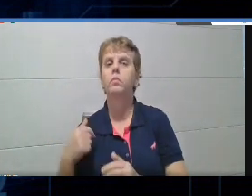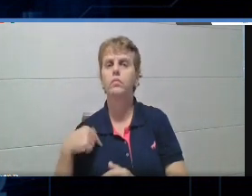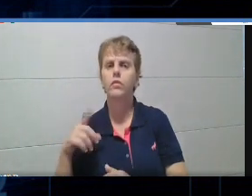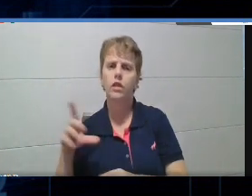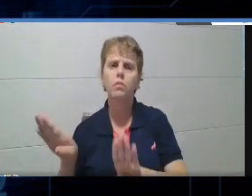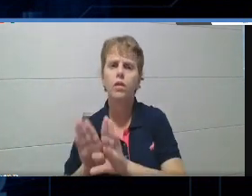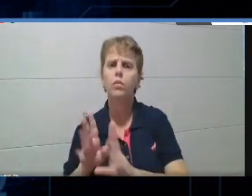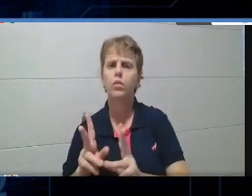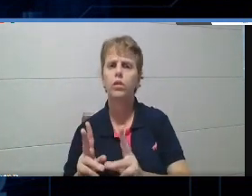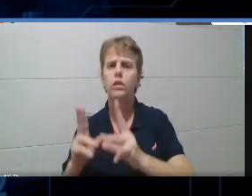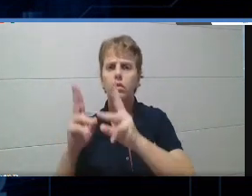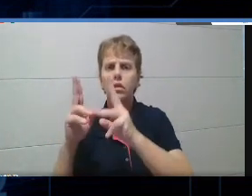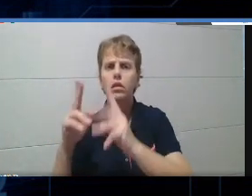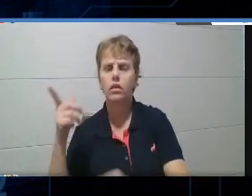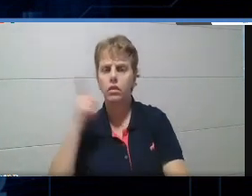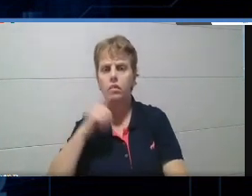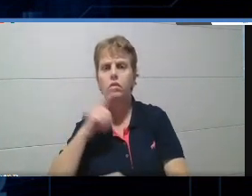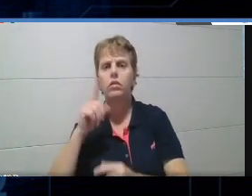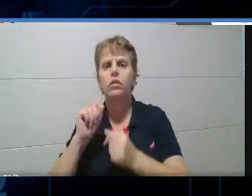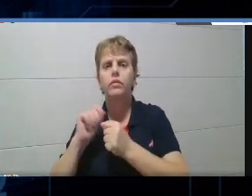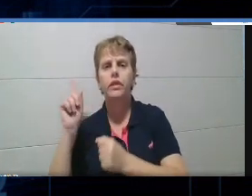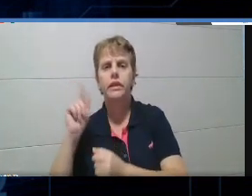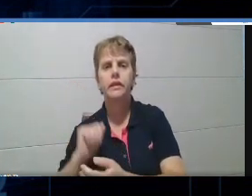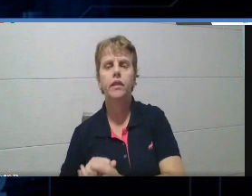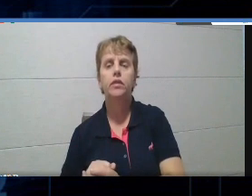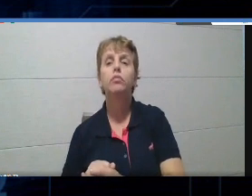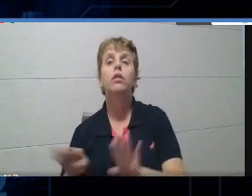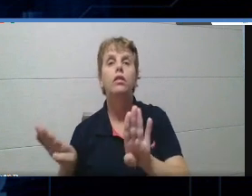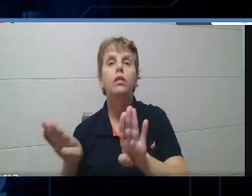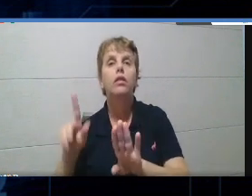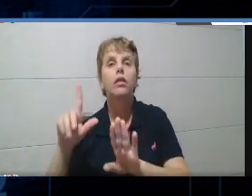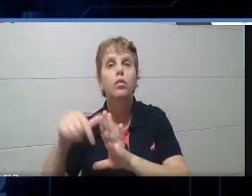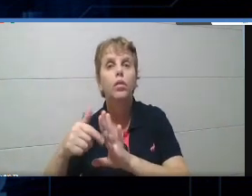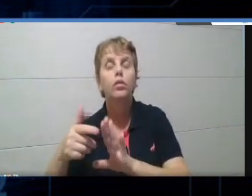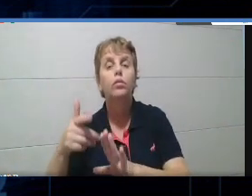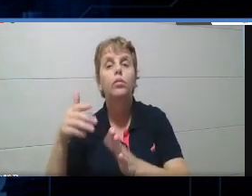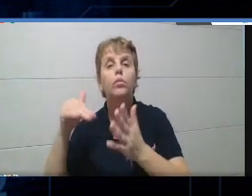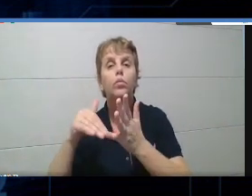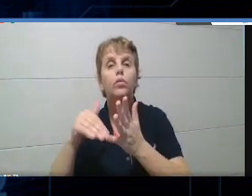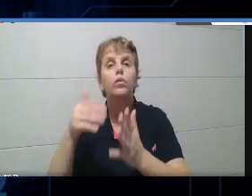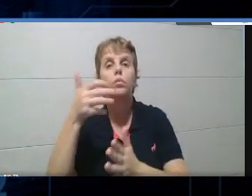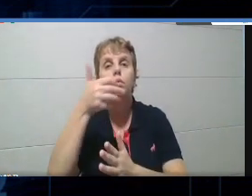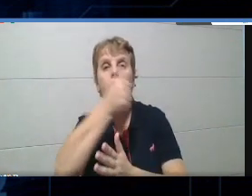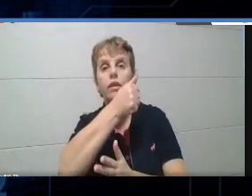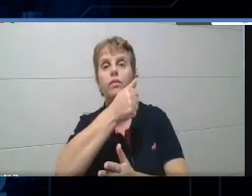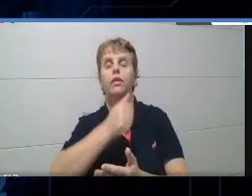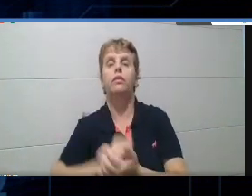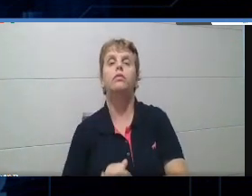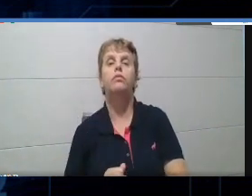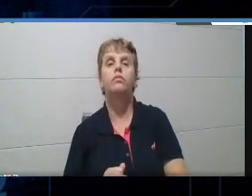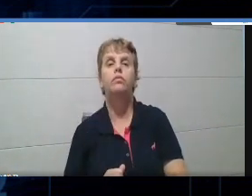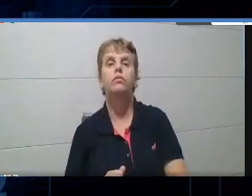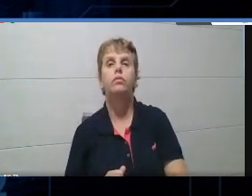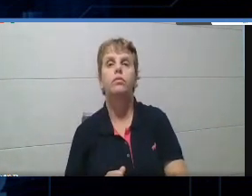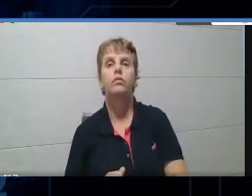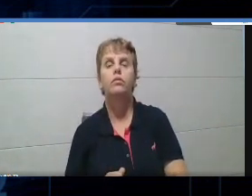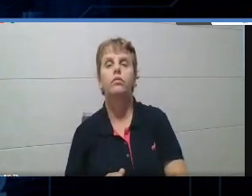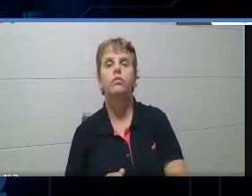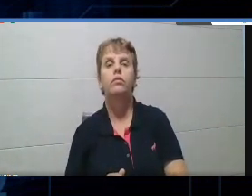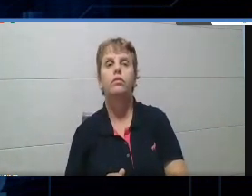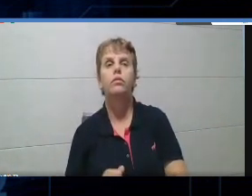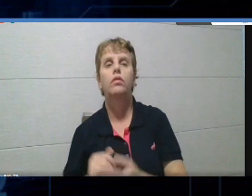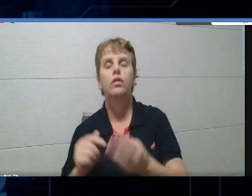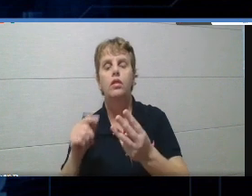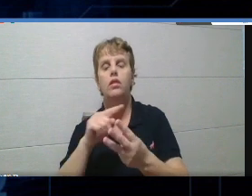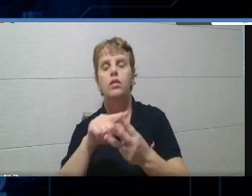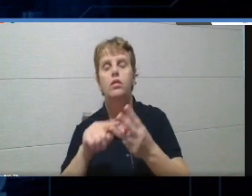editando isso. E salvar. Muito bem. Então, veja bem. Três dos quatro requisitos, eu